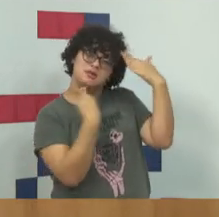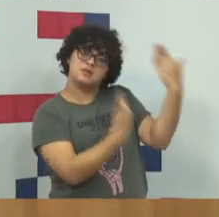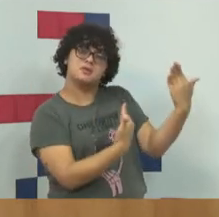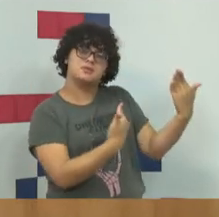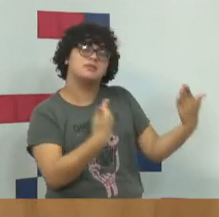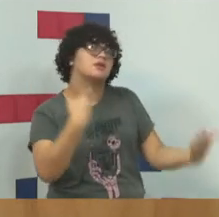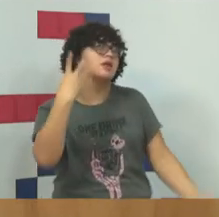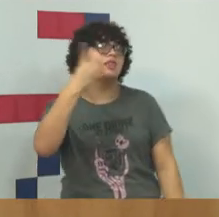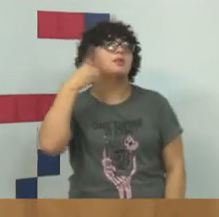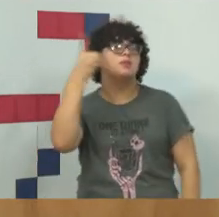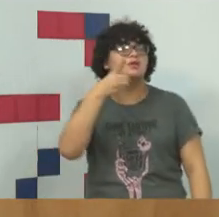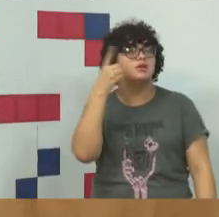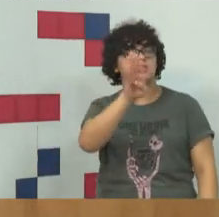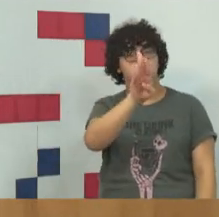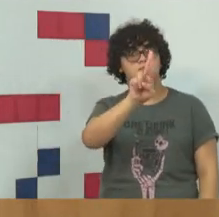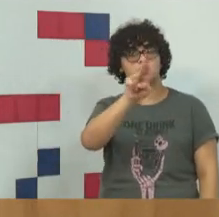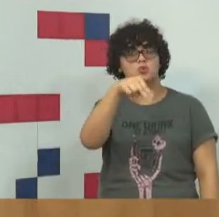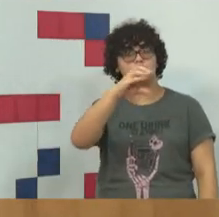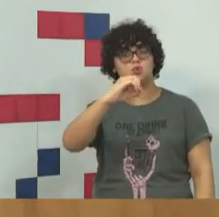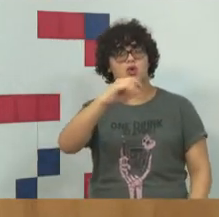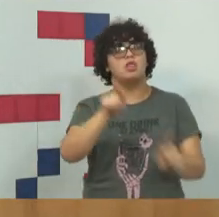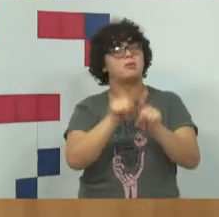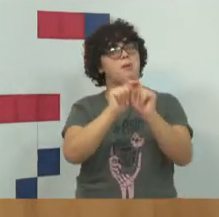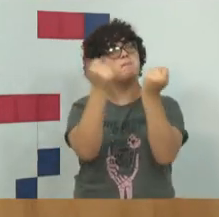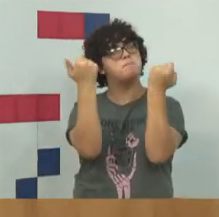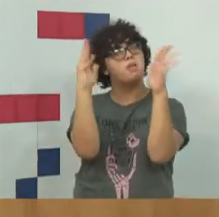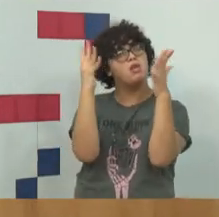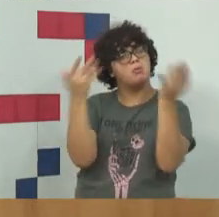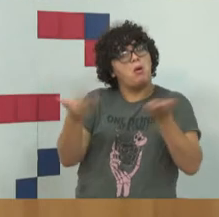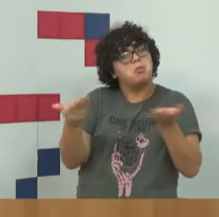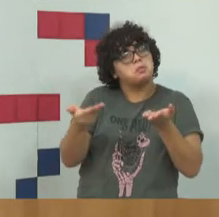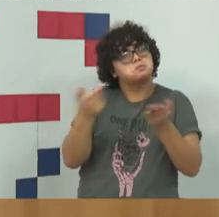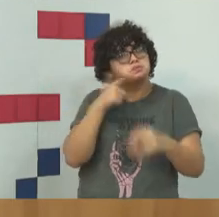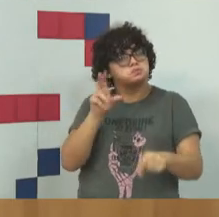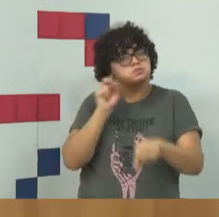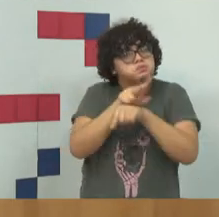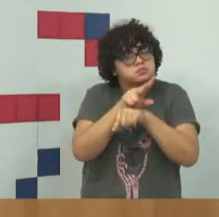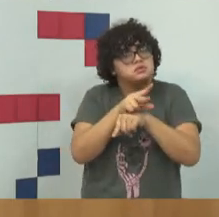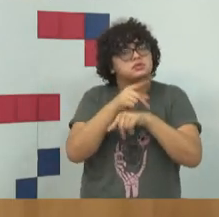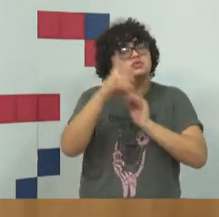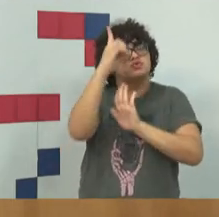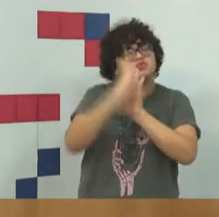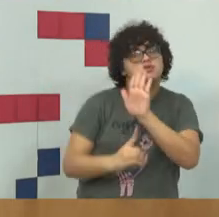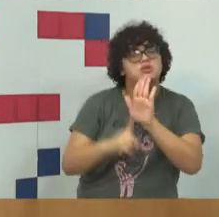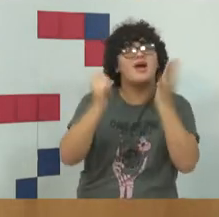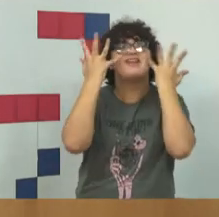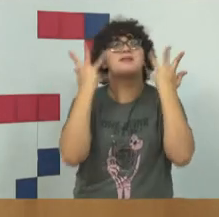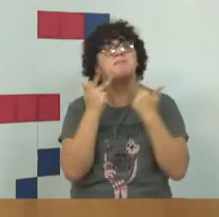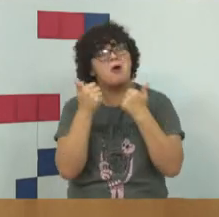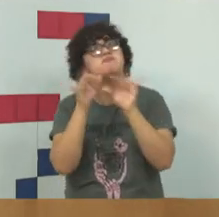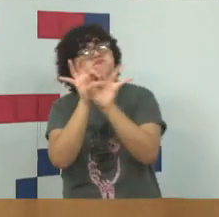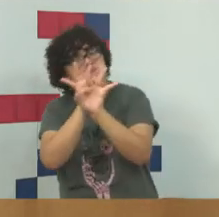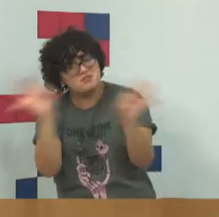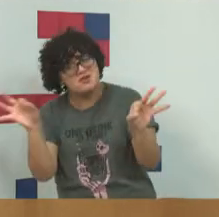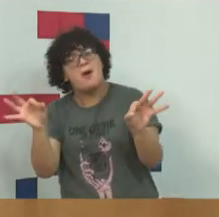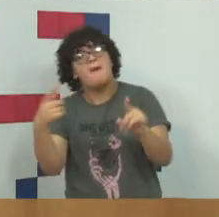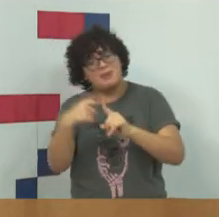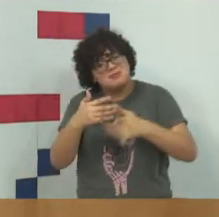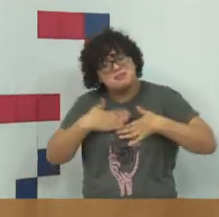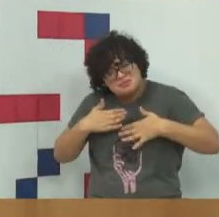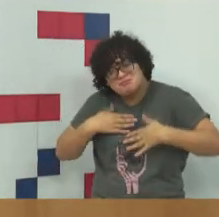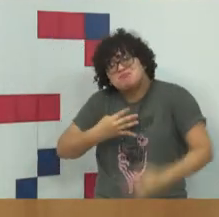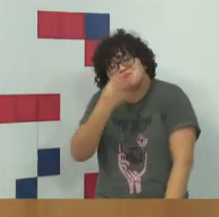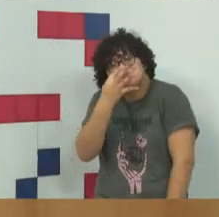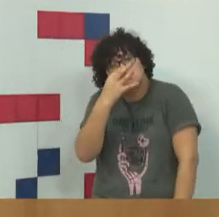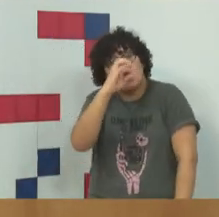deputado Bruno Ganen, parabéns pela sua atuação na área de direitos animais, a mim é muito caro, a OAB